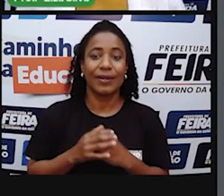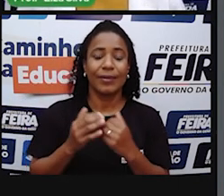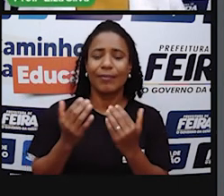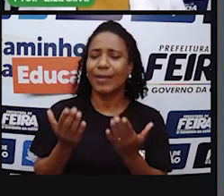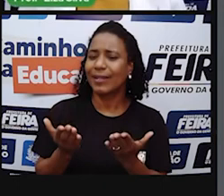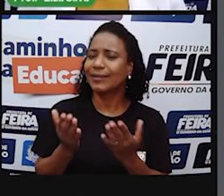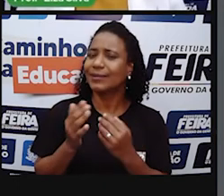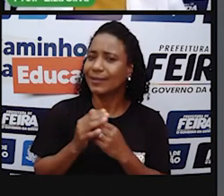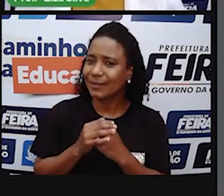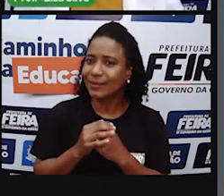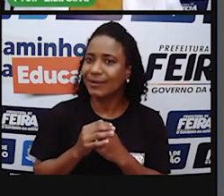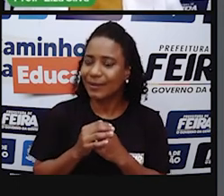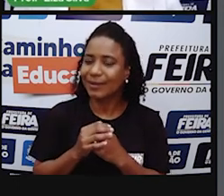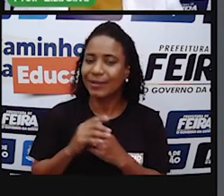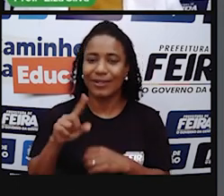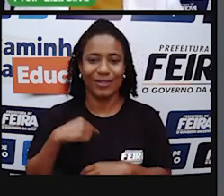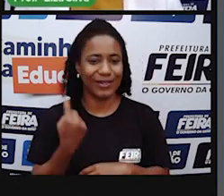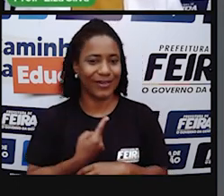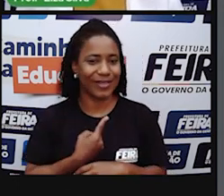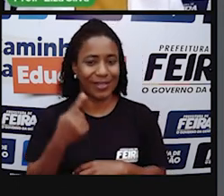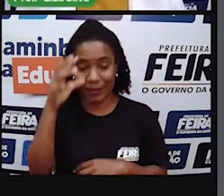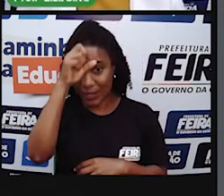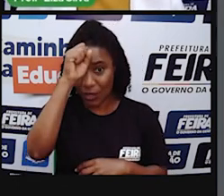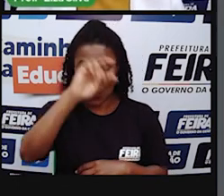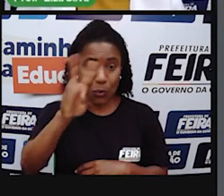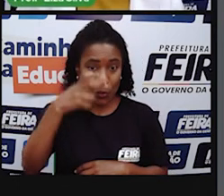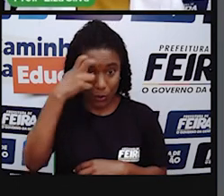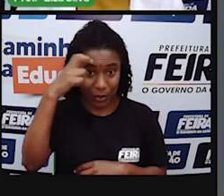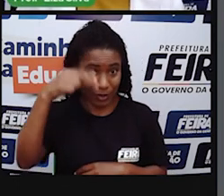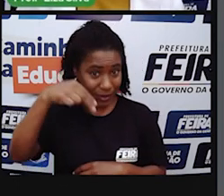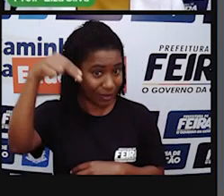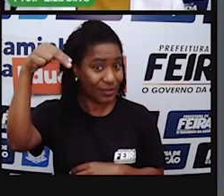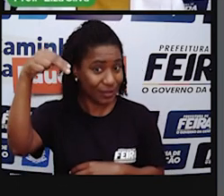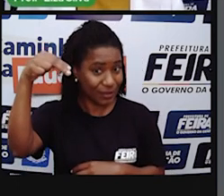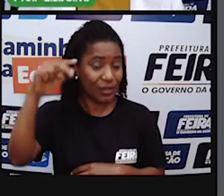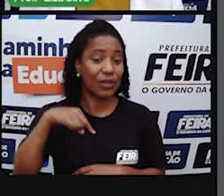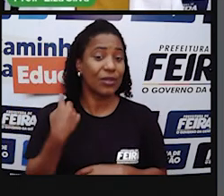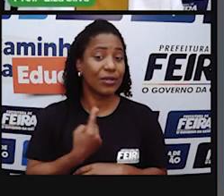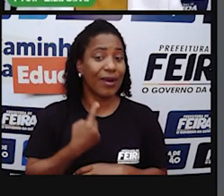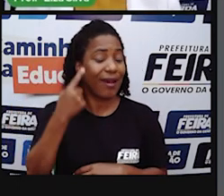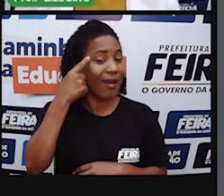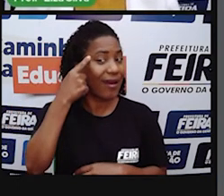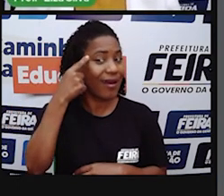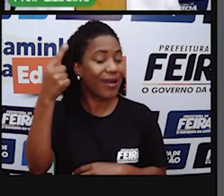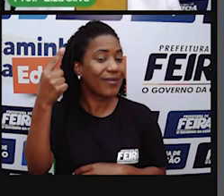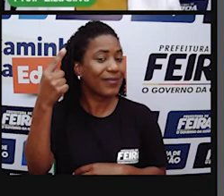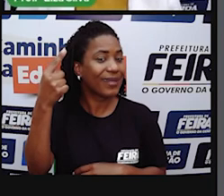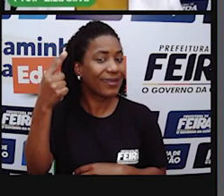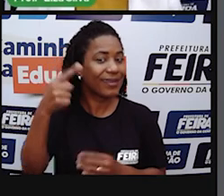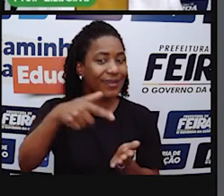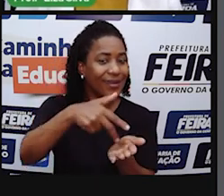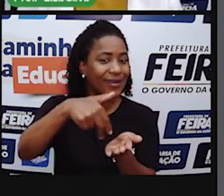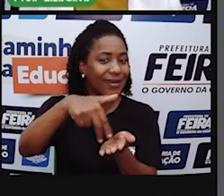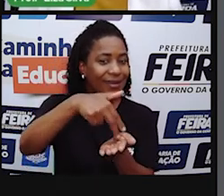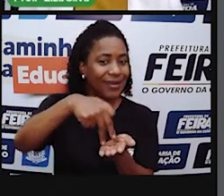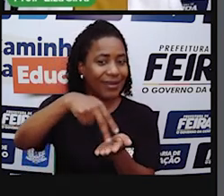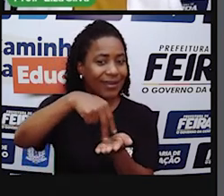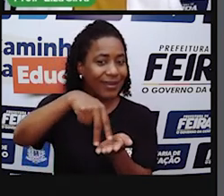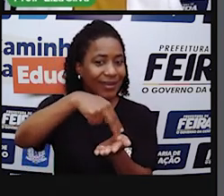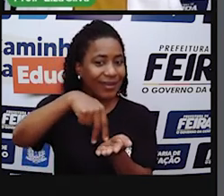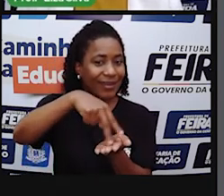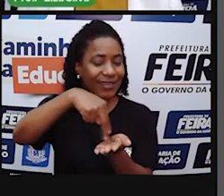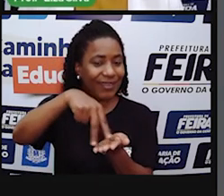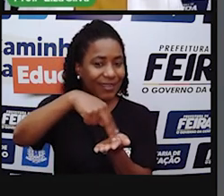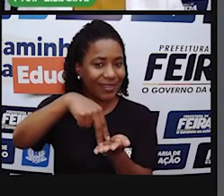Já que estamos falando De comemorações Na nossa cultura Nordestina Logo, logo Nos lembramos De uma dança Muito